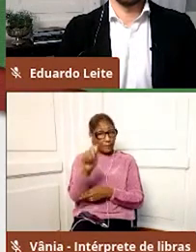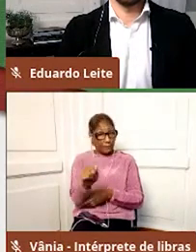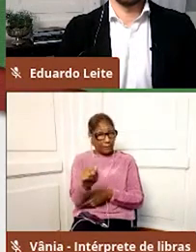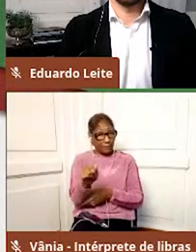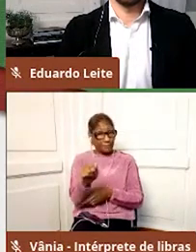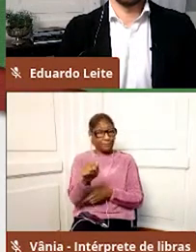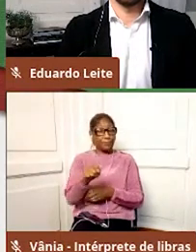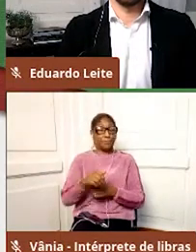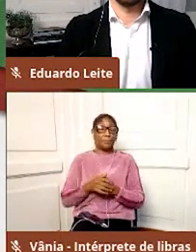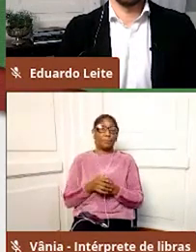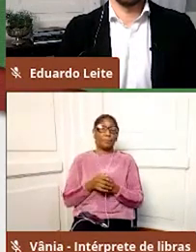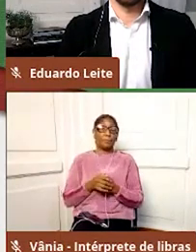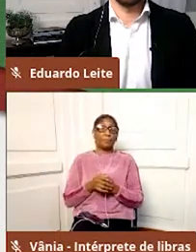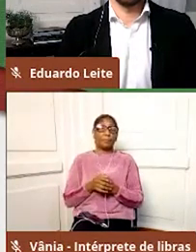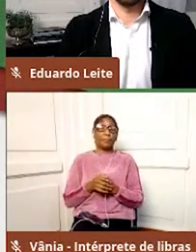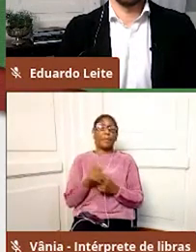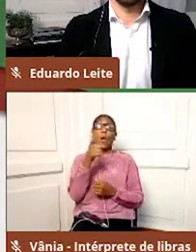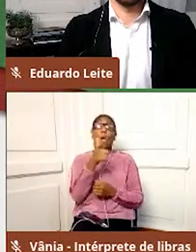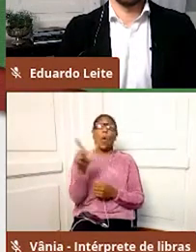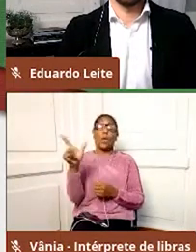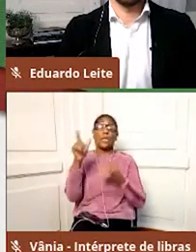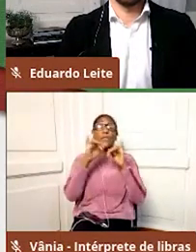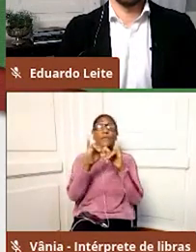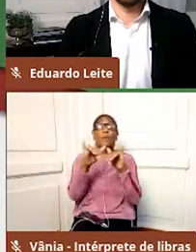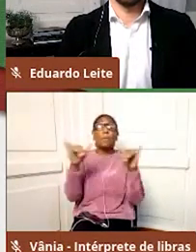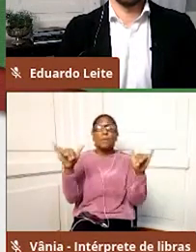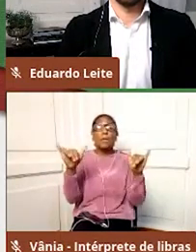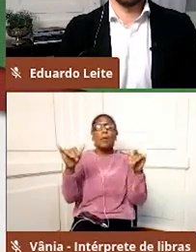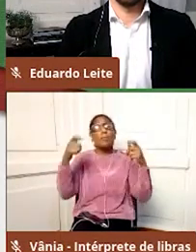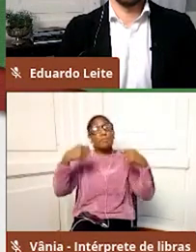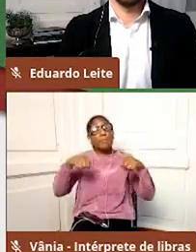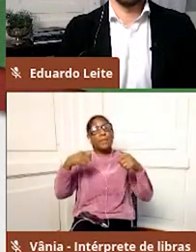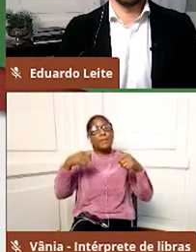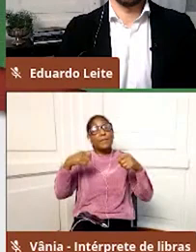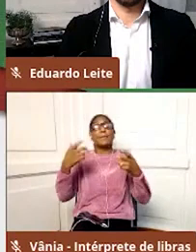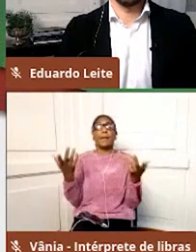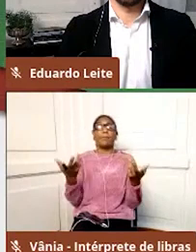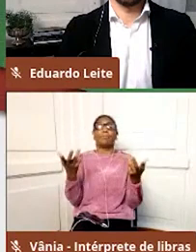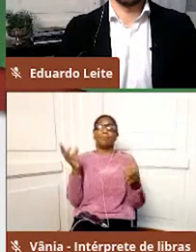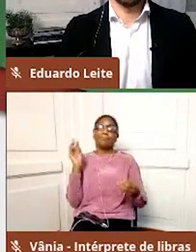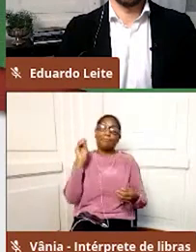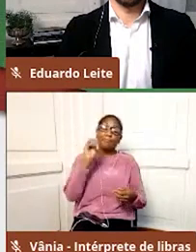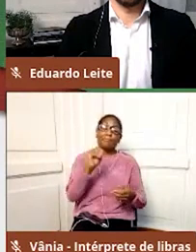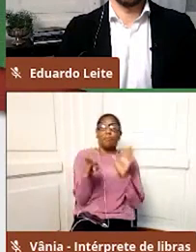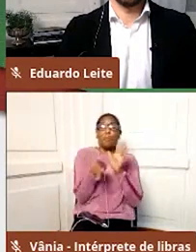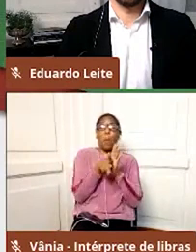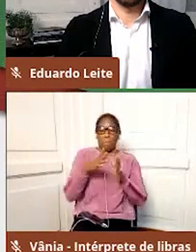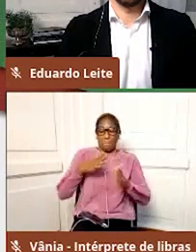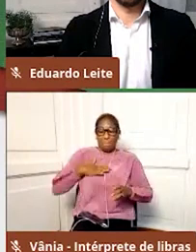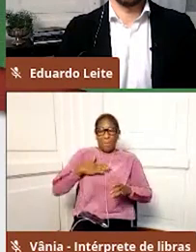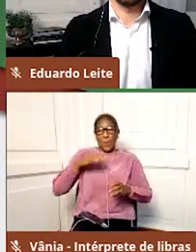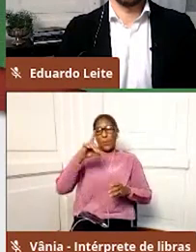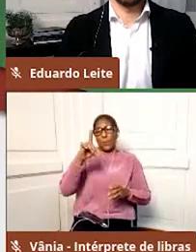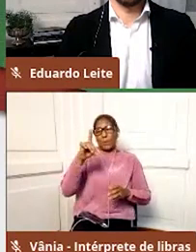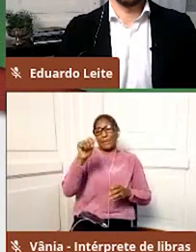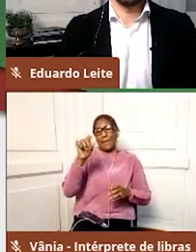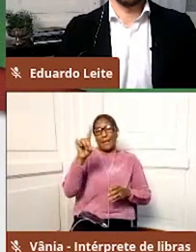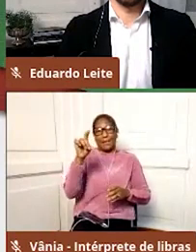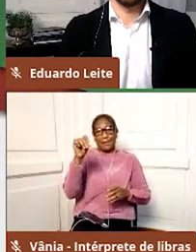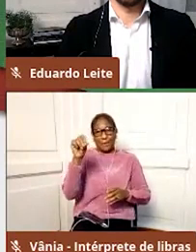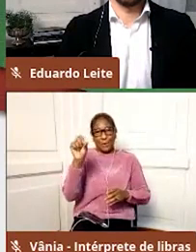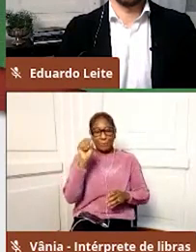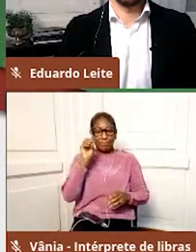A próxima informação, eu preciso colocar alguns dados pessoais para que